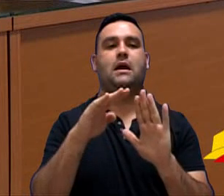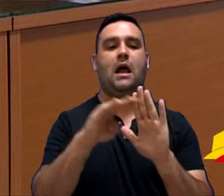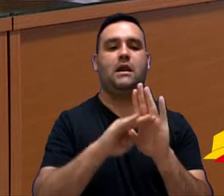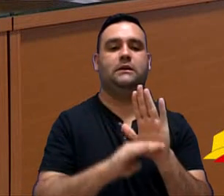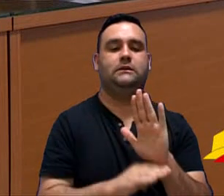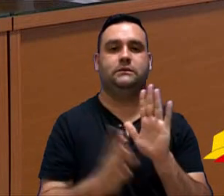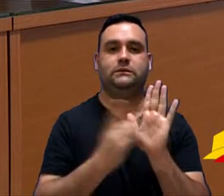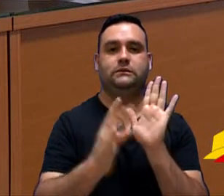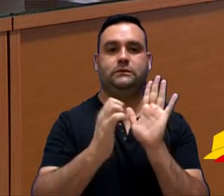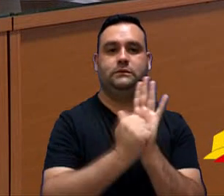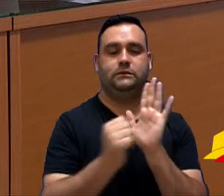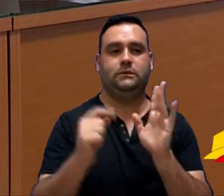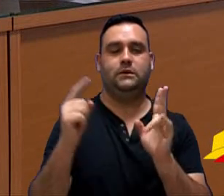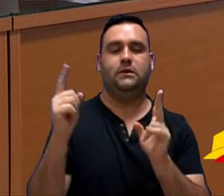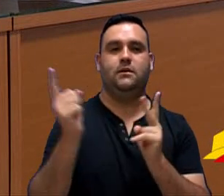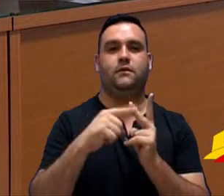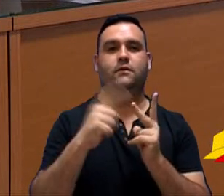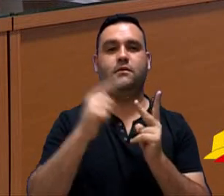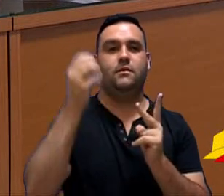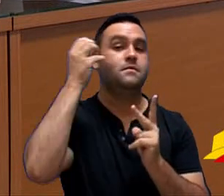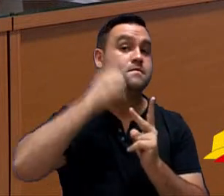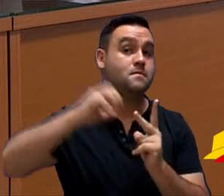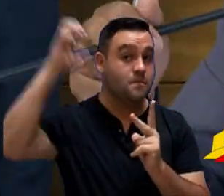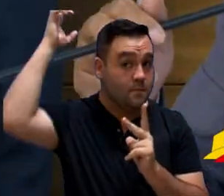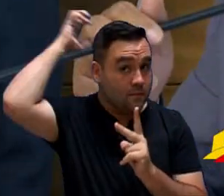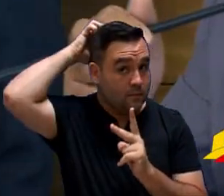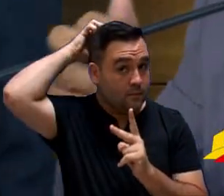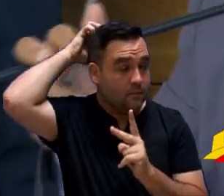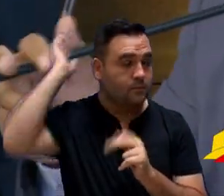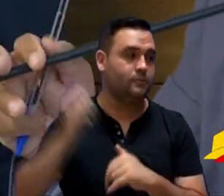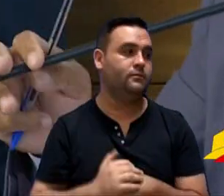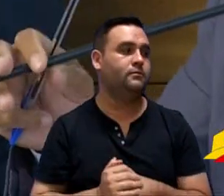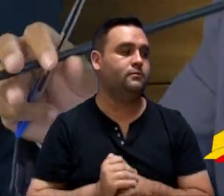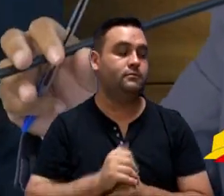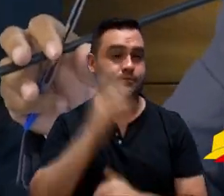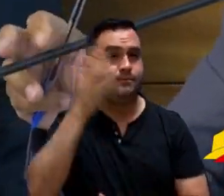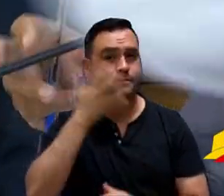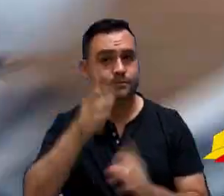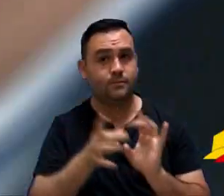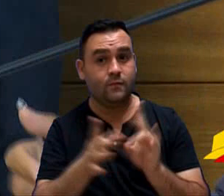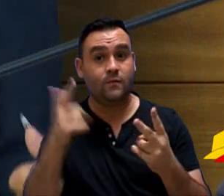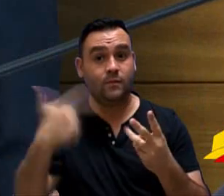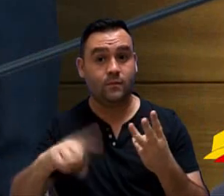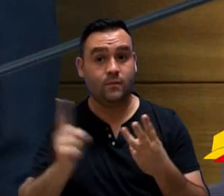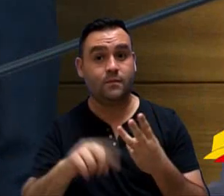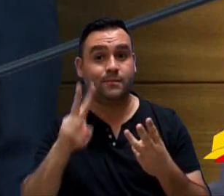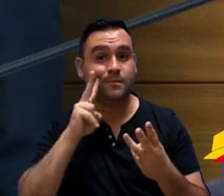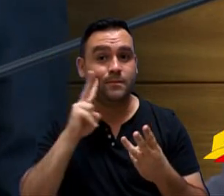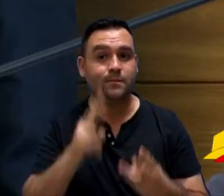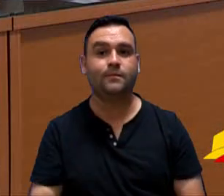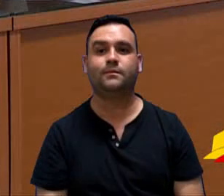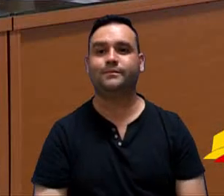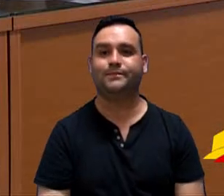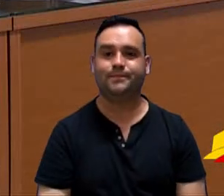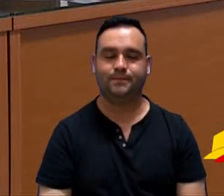e vereadoras. Nós temos inscrito o vereador... Espera, por favor, tem a palavra. Depois o vereador Vitão.